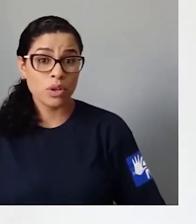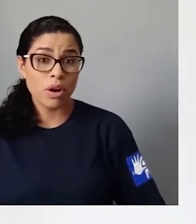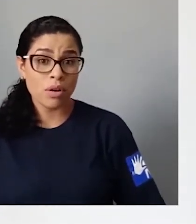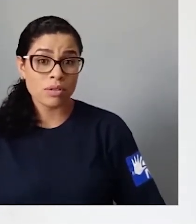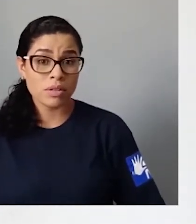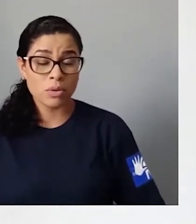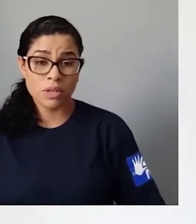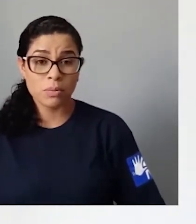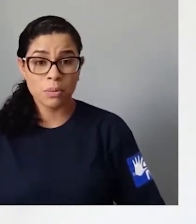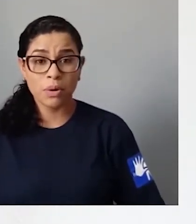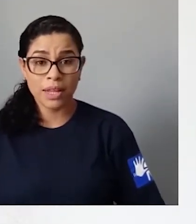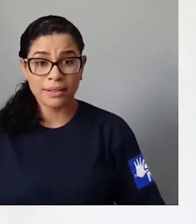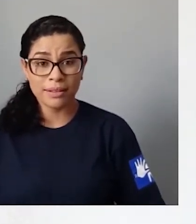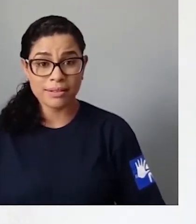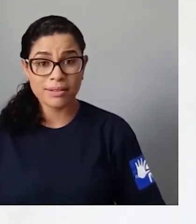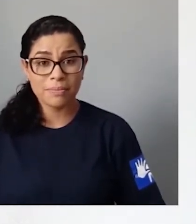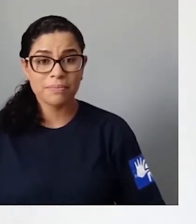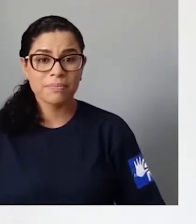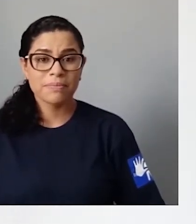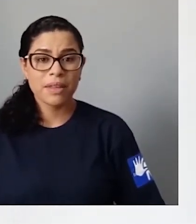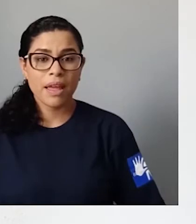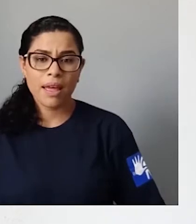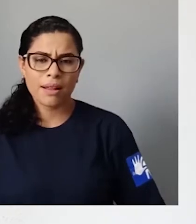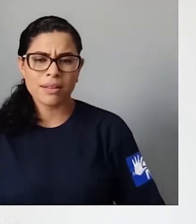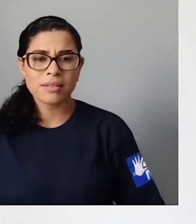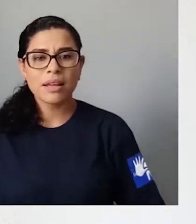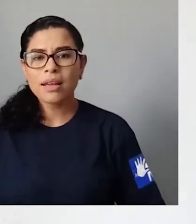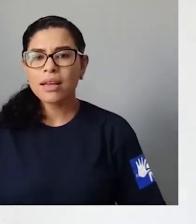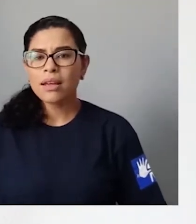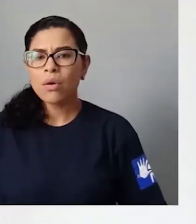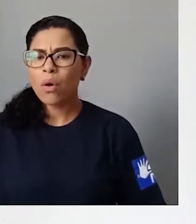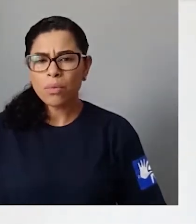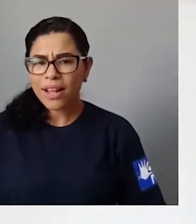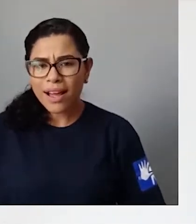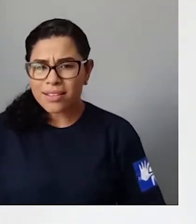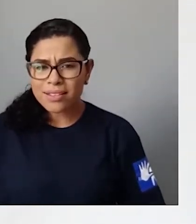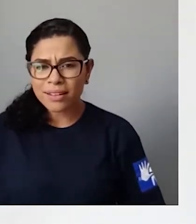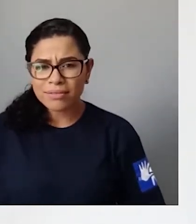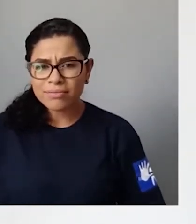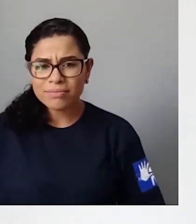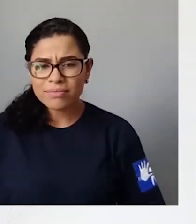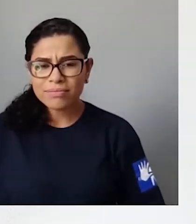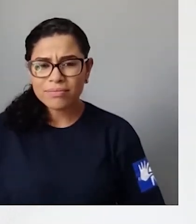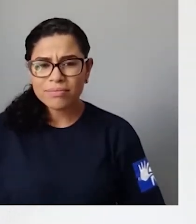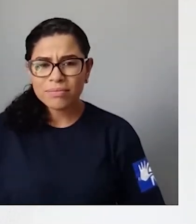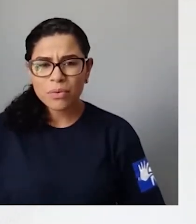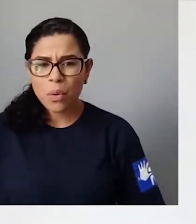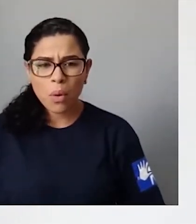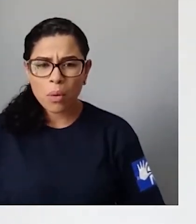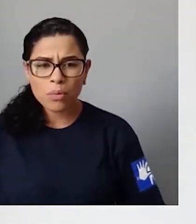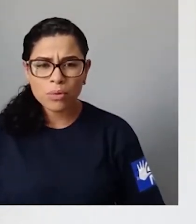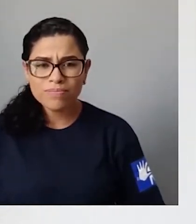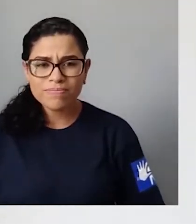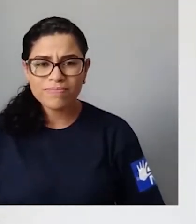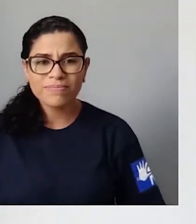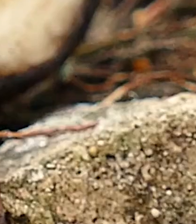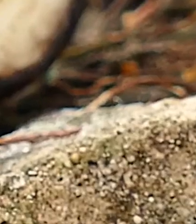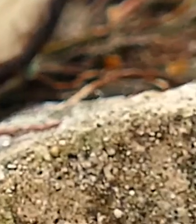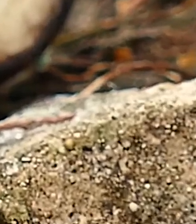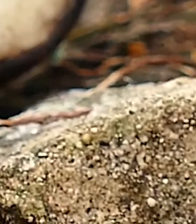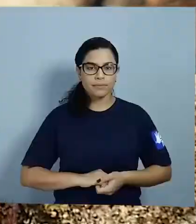estou curiosa sobre as borboletas Elas, como nascem? Como?